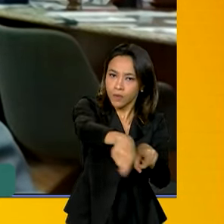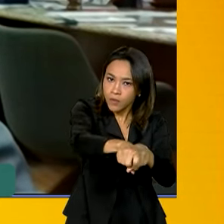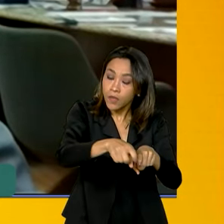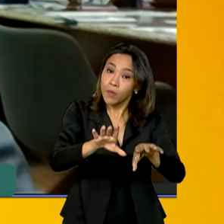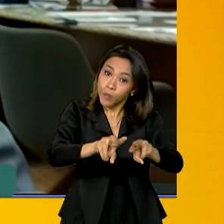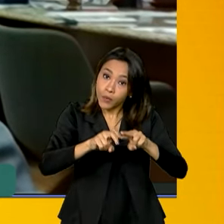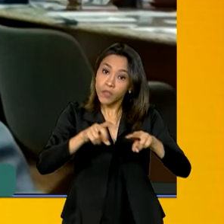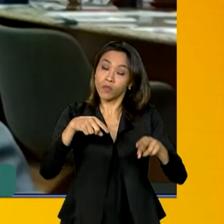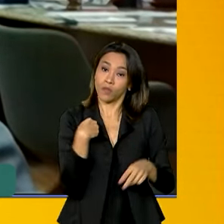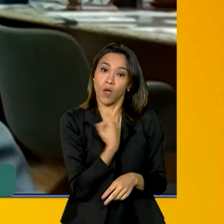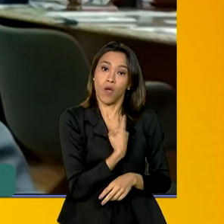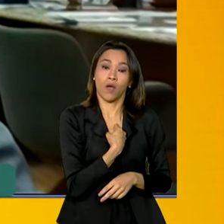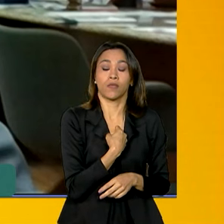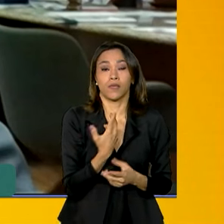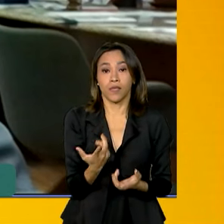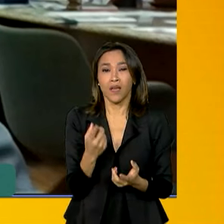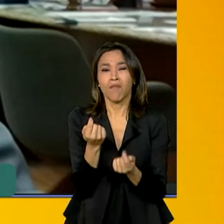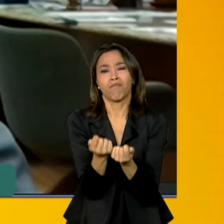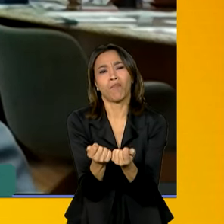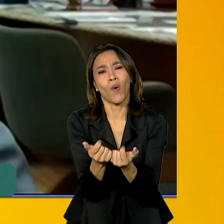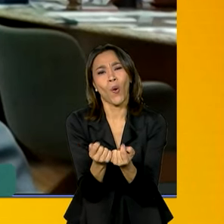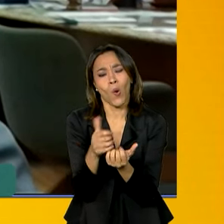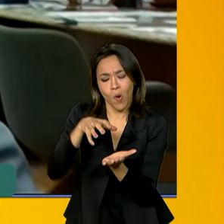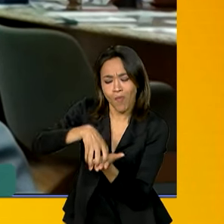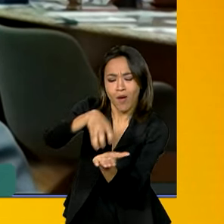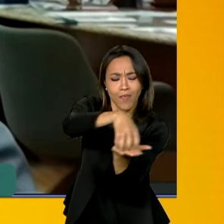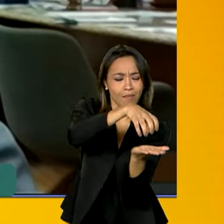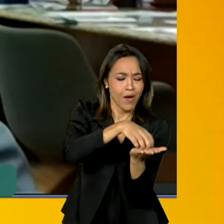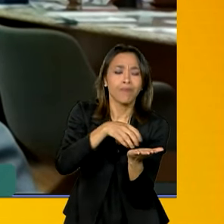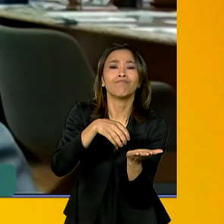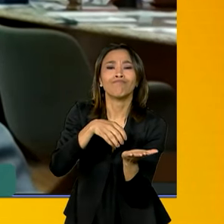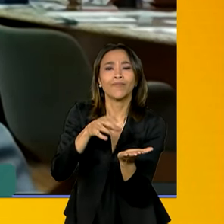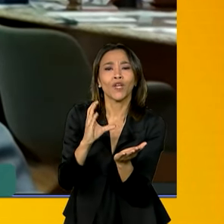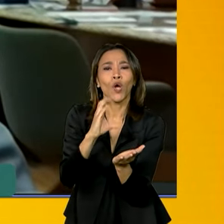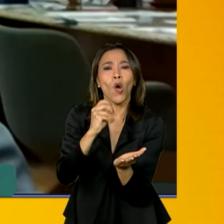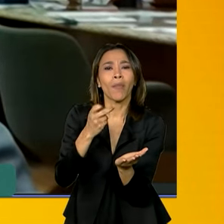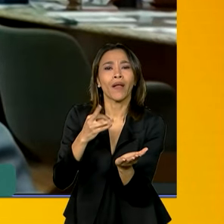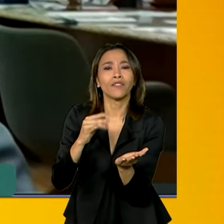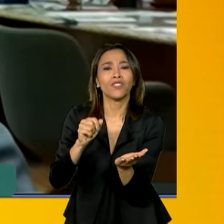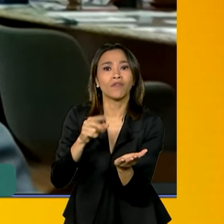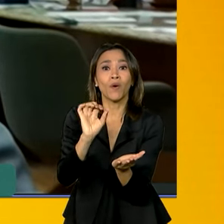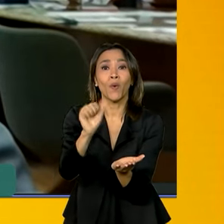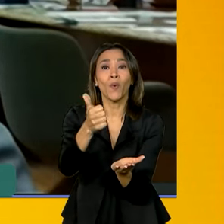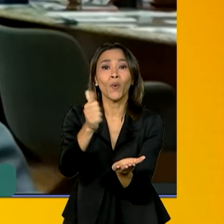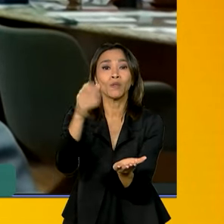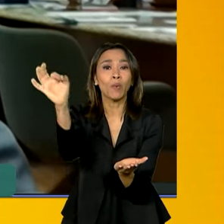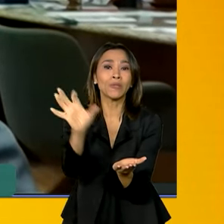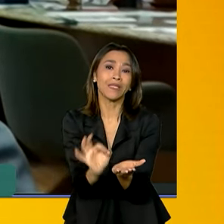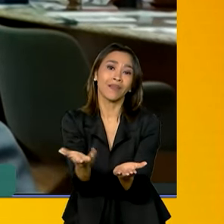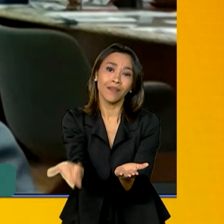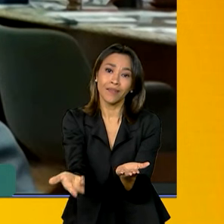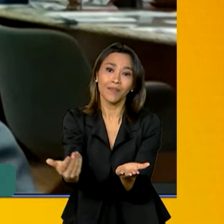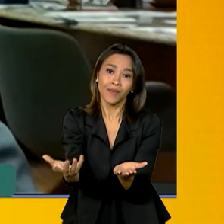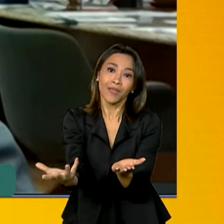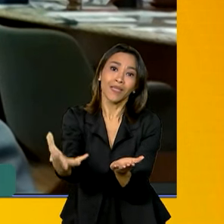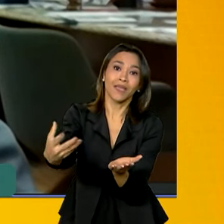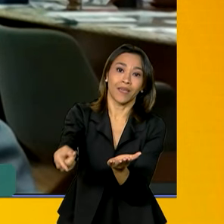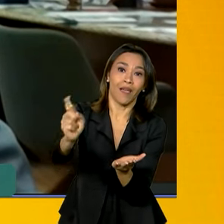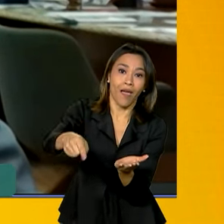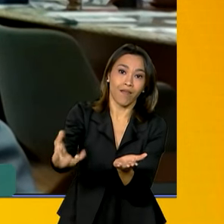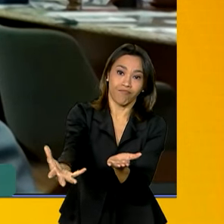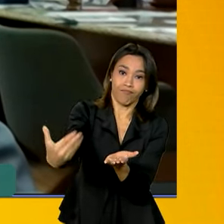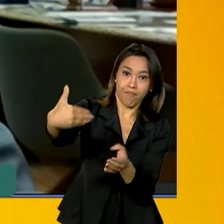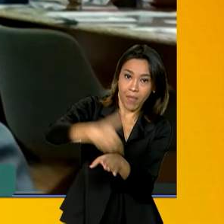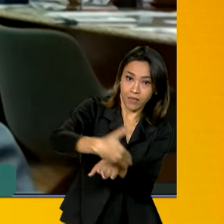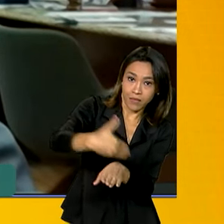um baixo índice de cooperativas no Brasil, 11% só dos produtores são cooperativados, nós temos que